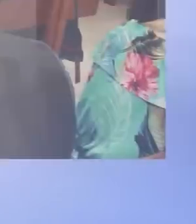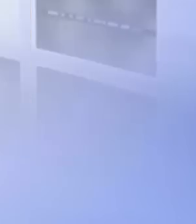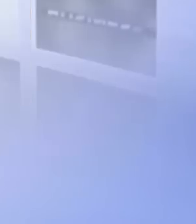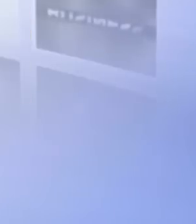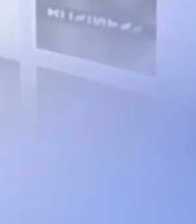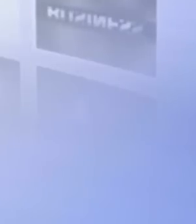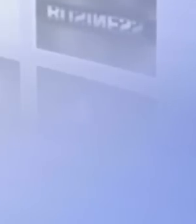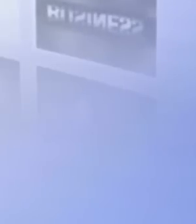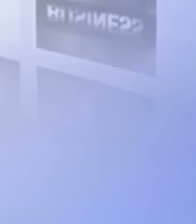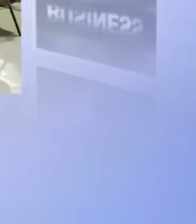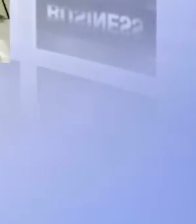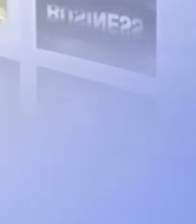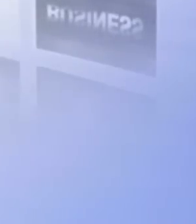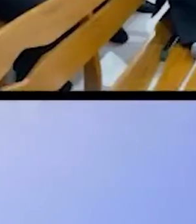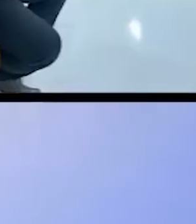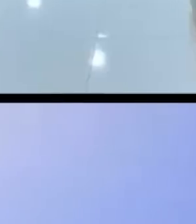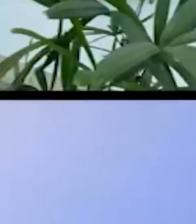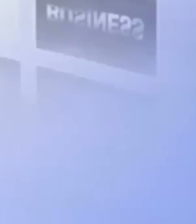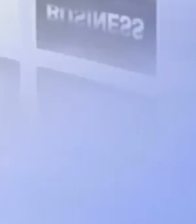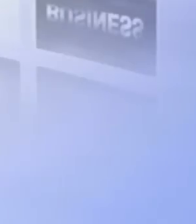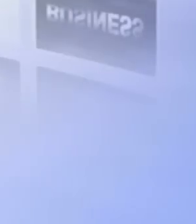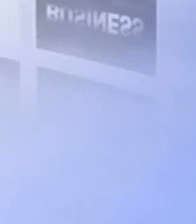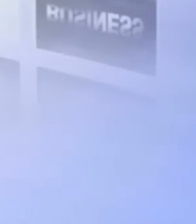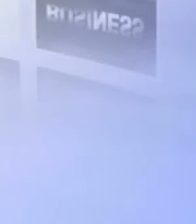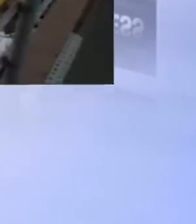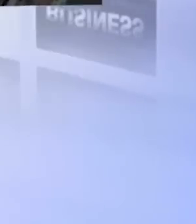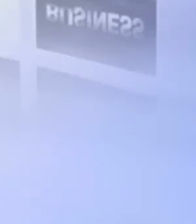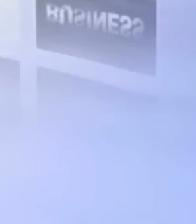Amém. Amém.